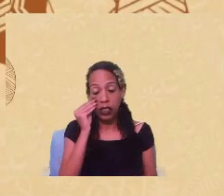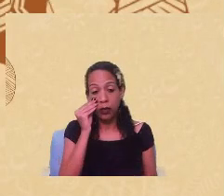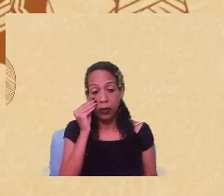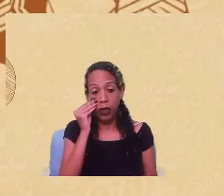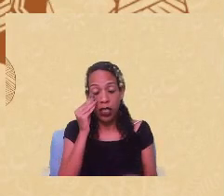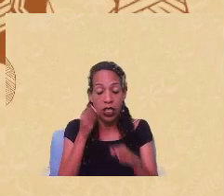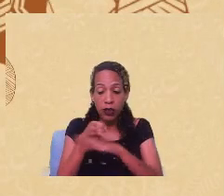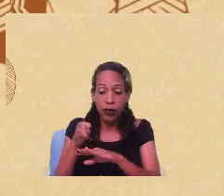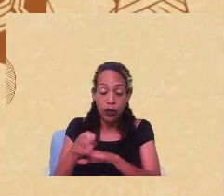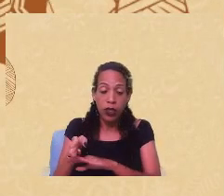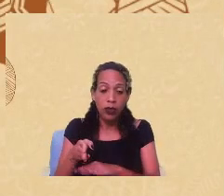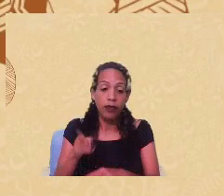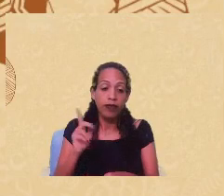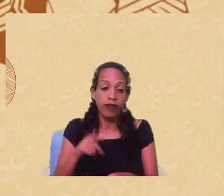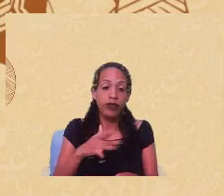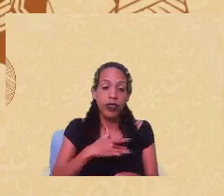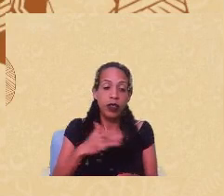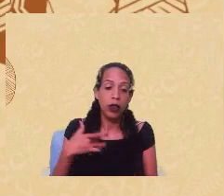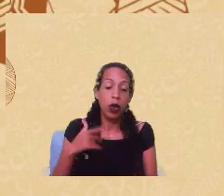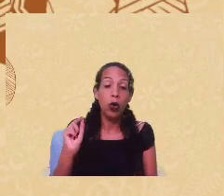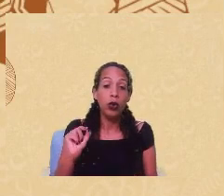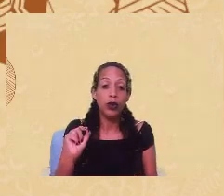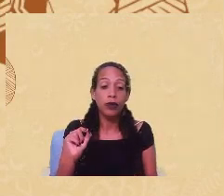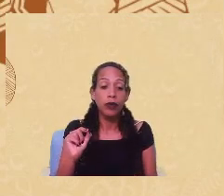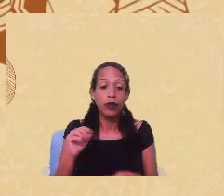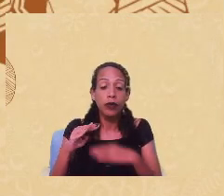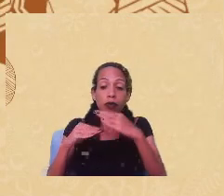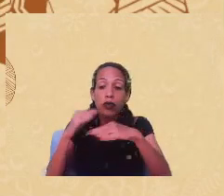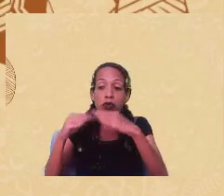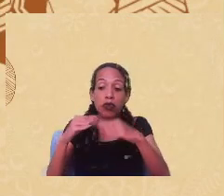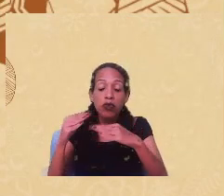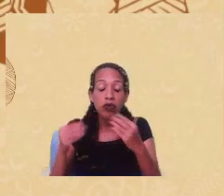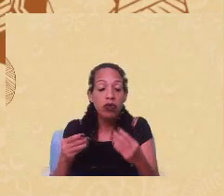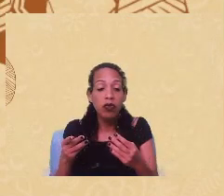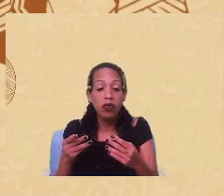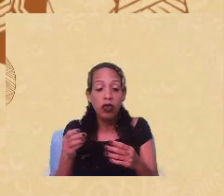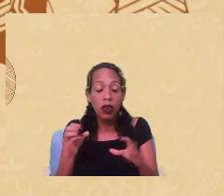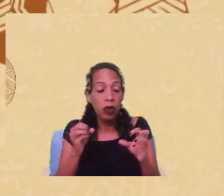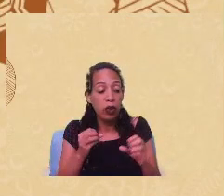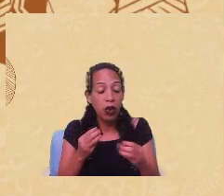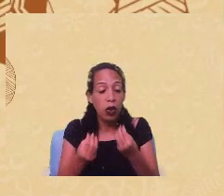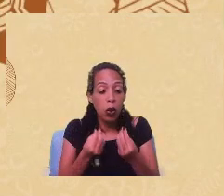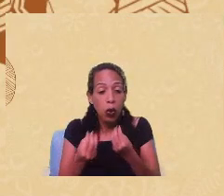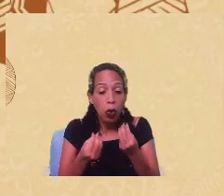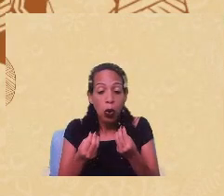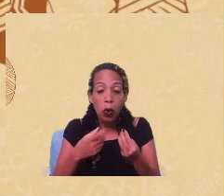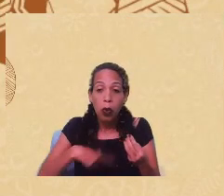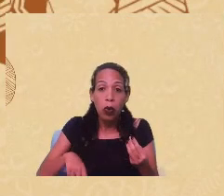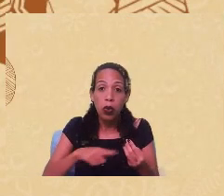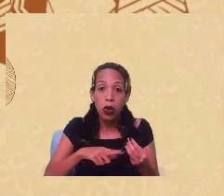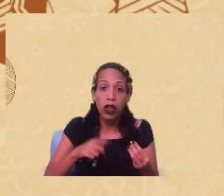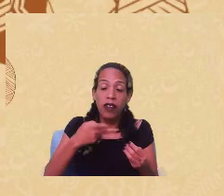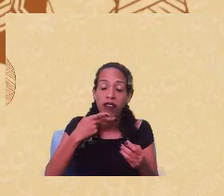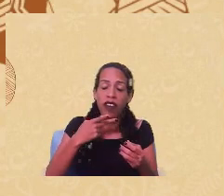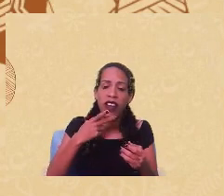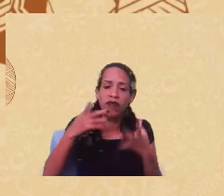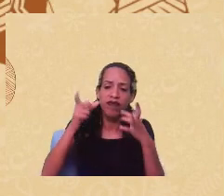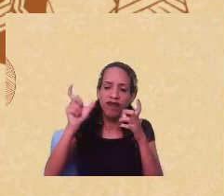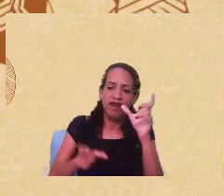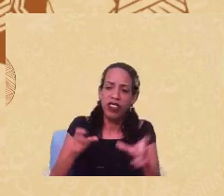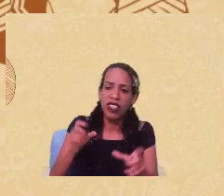saúde reprodutiva. O que é que isso tem produzido de efeito em como nós lidamos com a nossa sexualidade, com a nossa